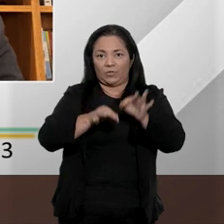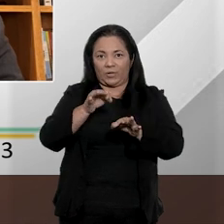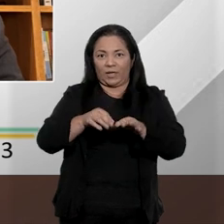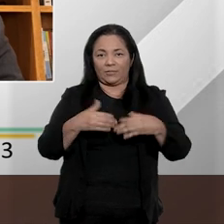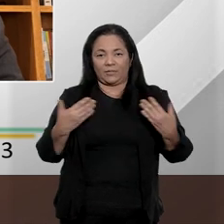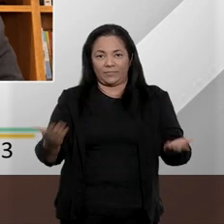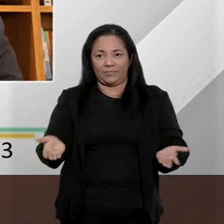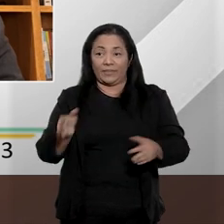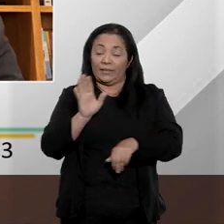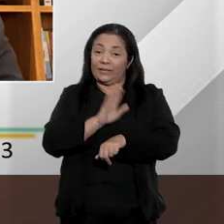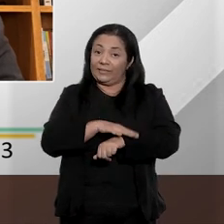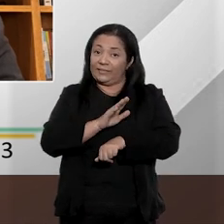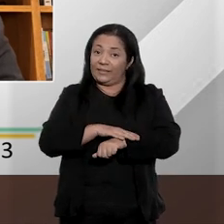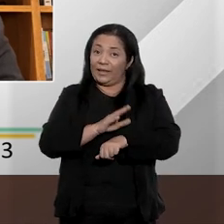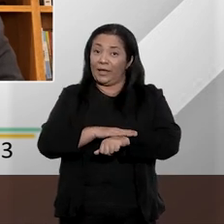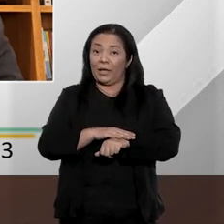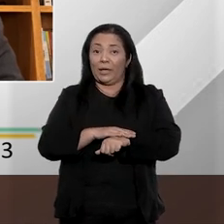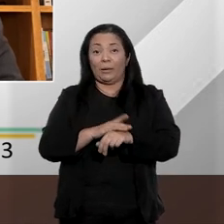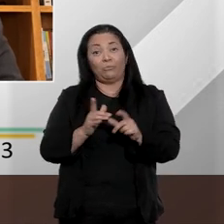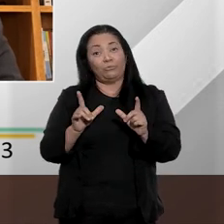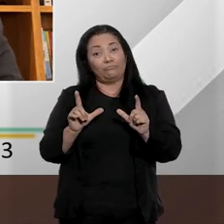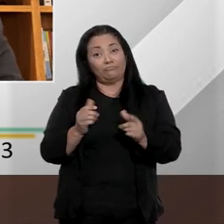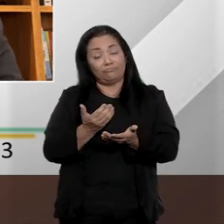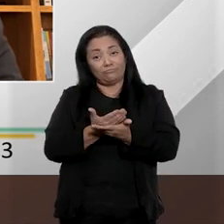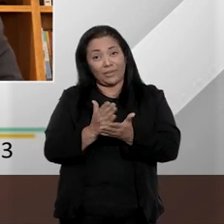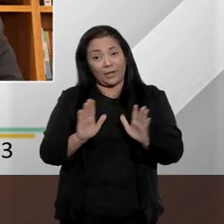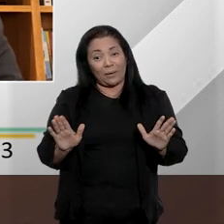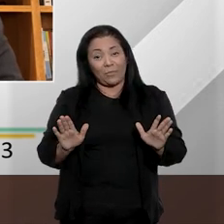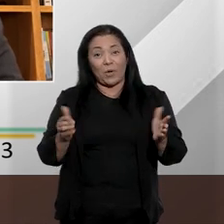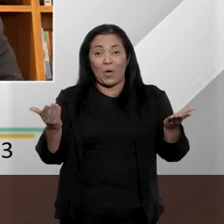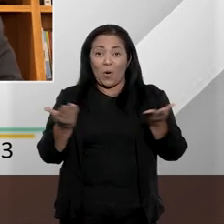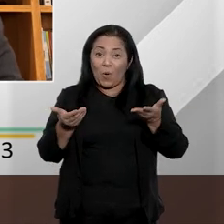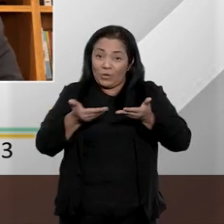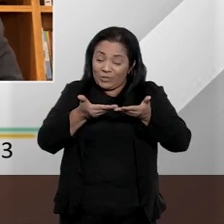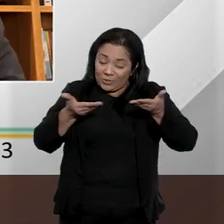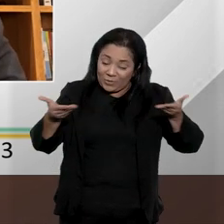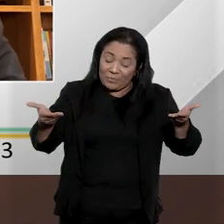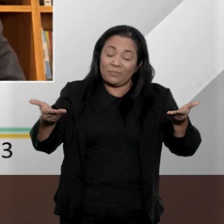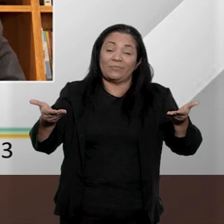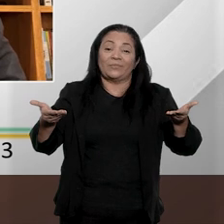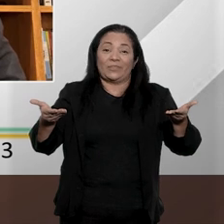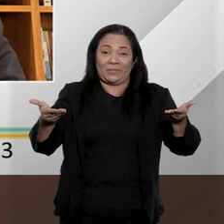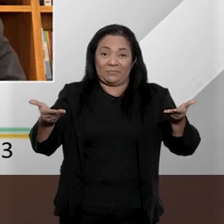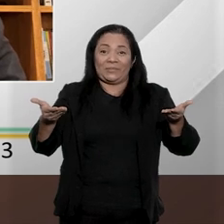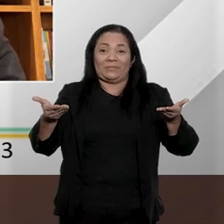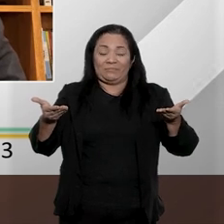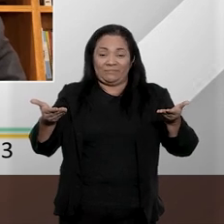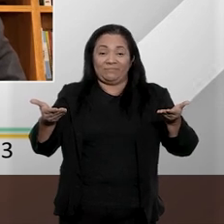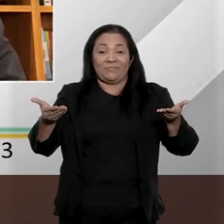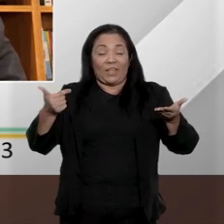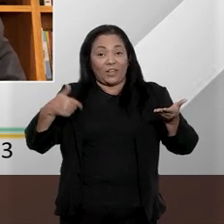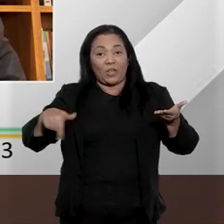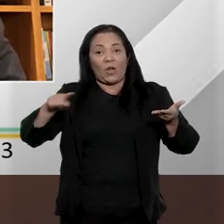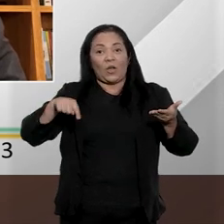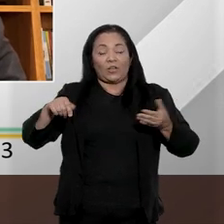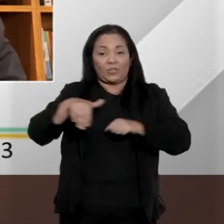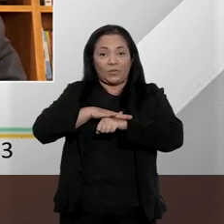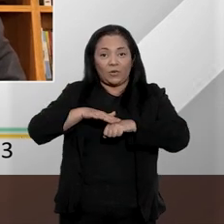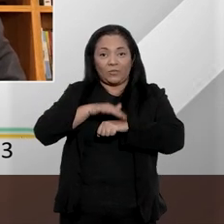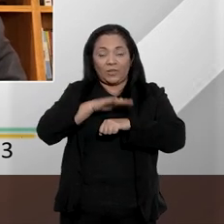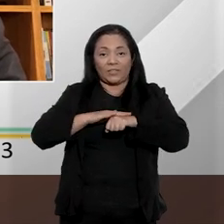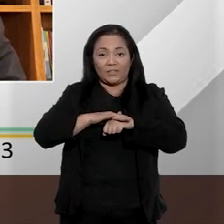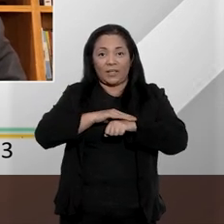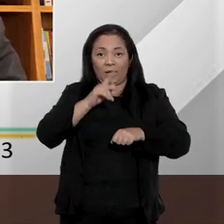né, que o nosso tempo chegou ao fim, pessoal. O Entender Direito de hoje, no Entender Direito de hoje nós conversamos com o